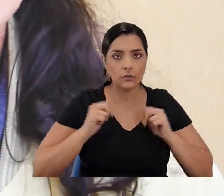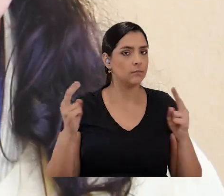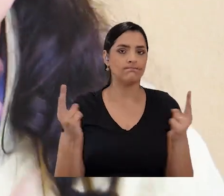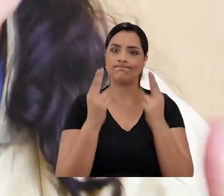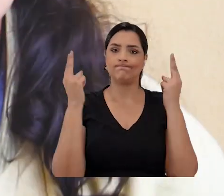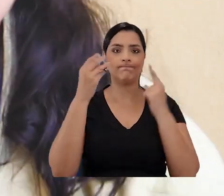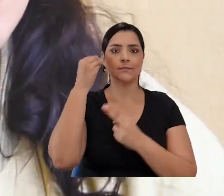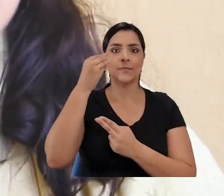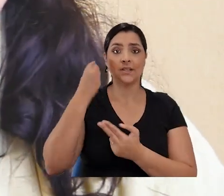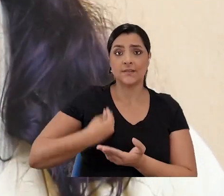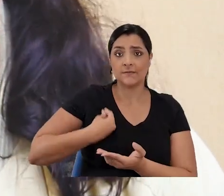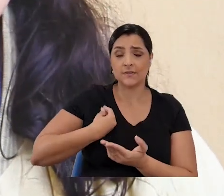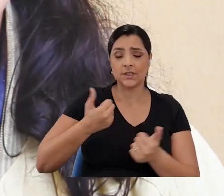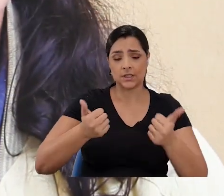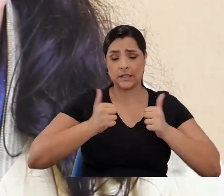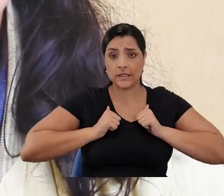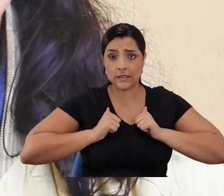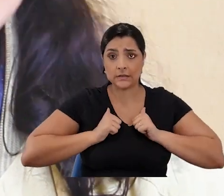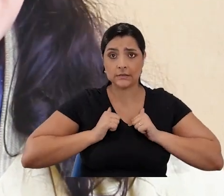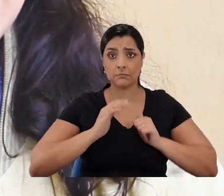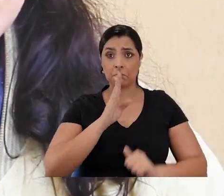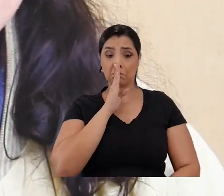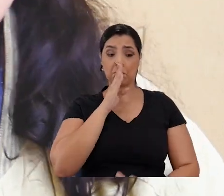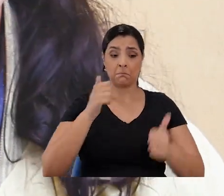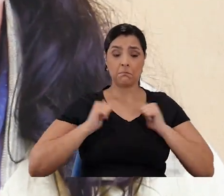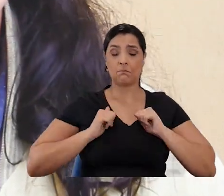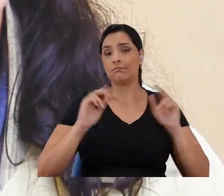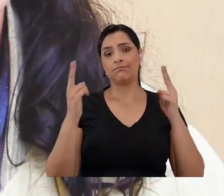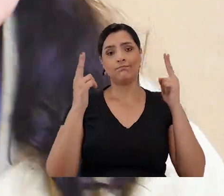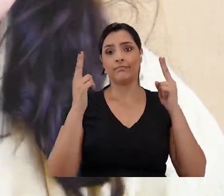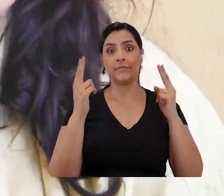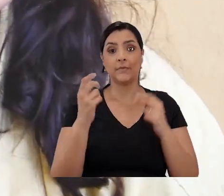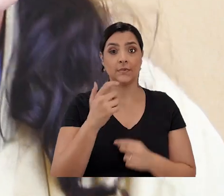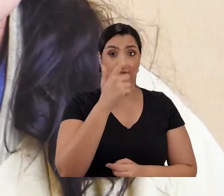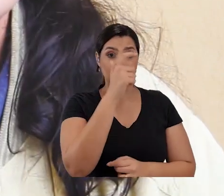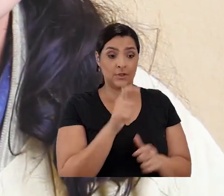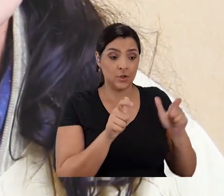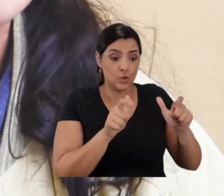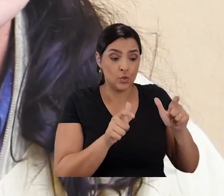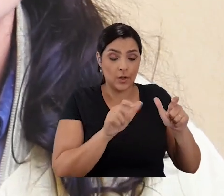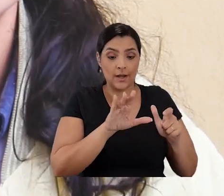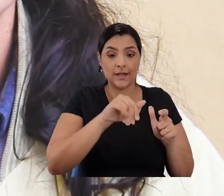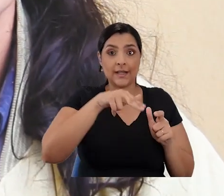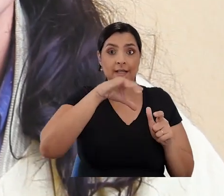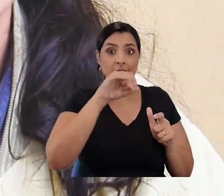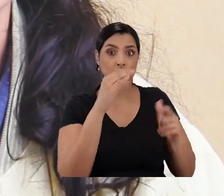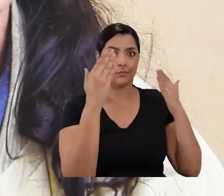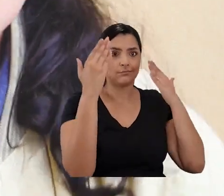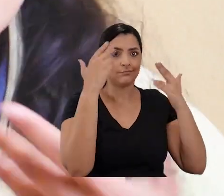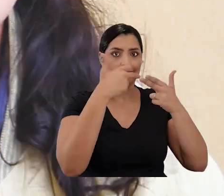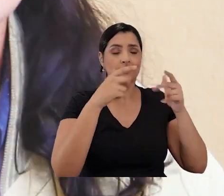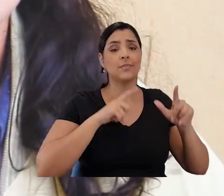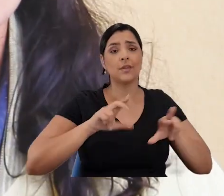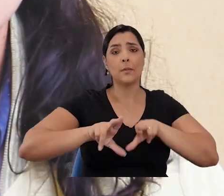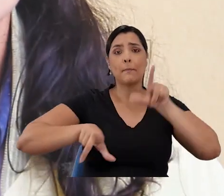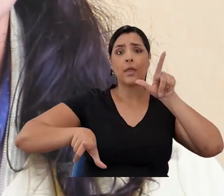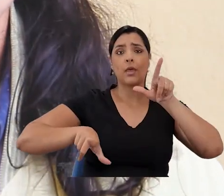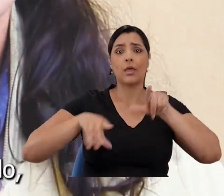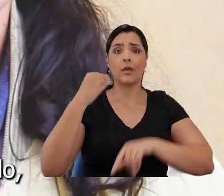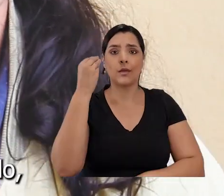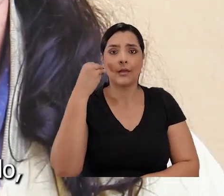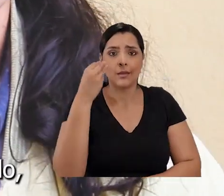neutro na experiência da vida, né? No espaço clínico, sempre vão ter que ser manejadas situações de violência, porque há